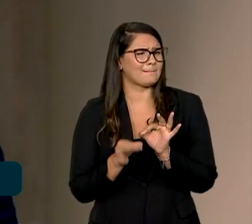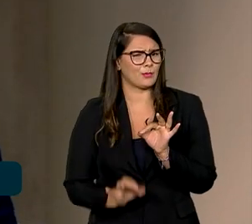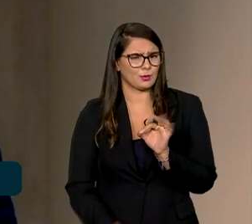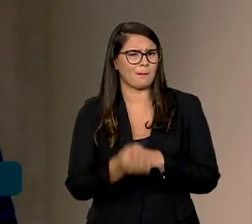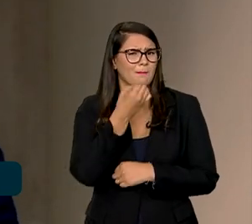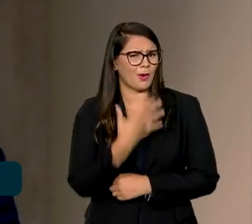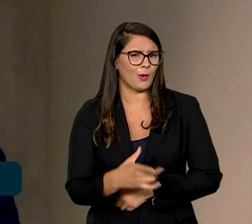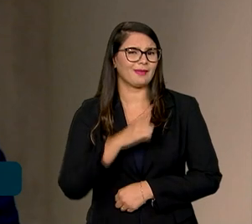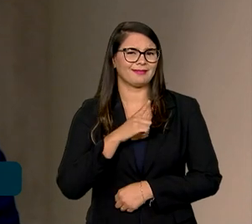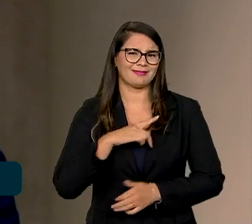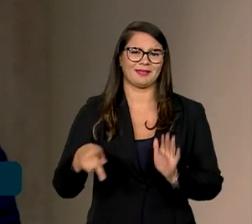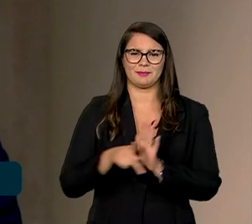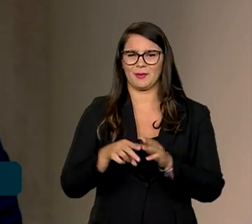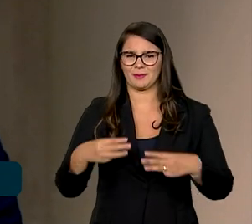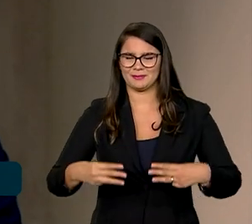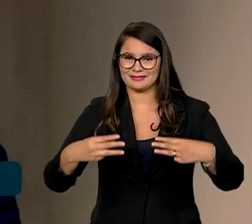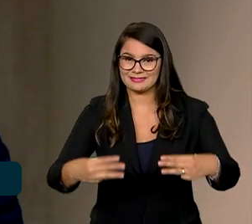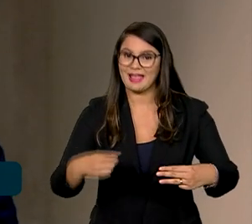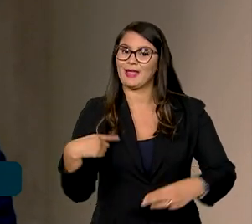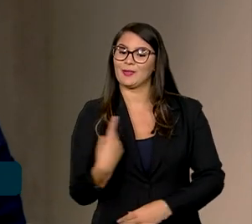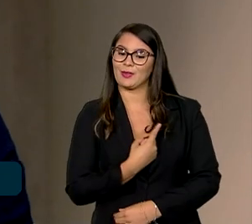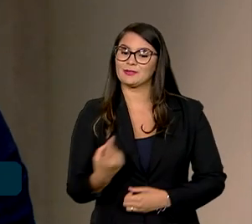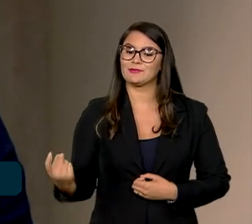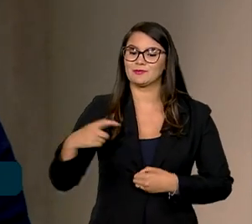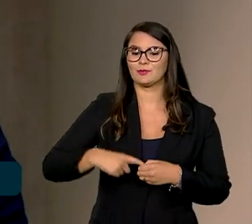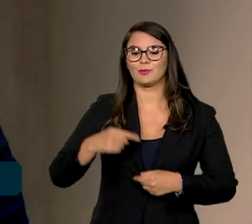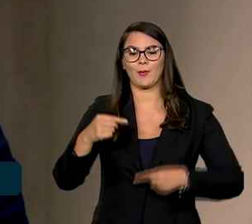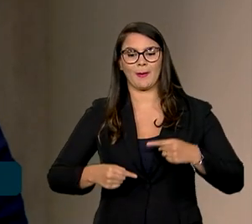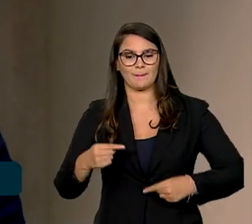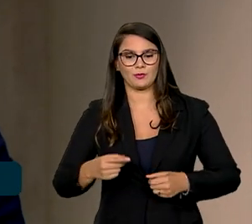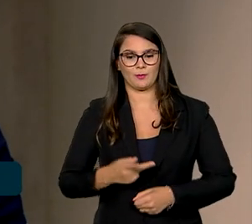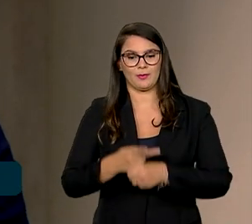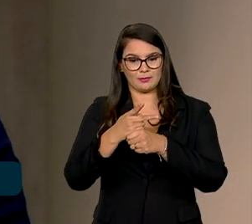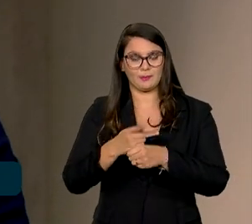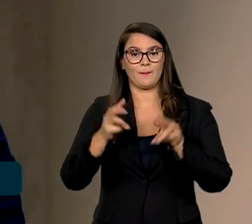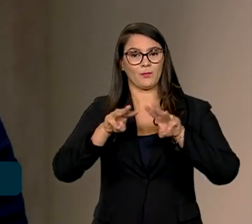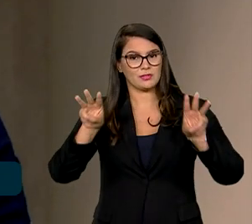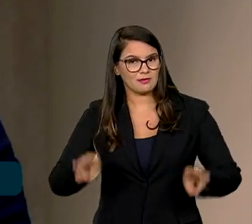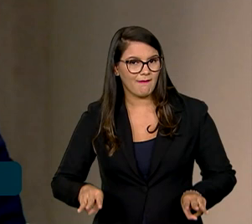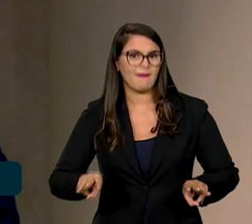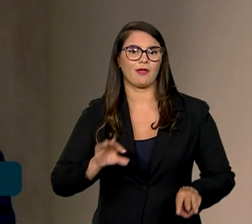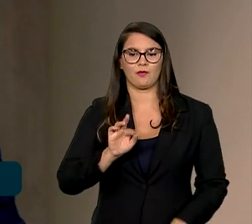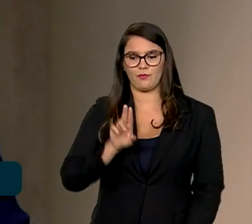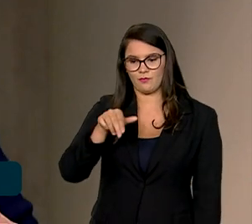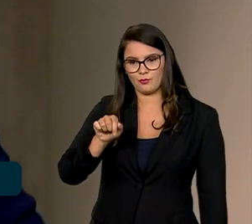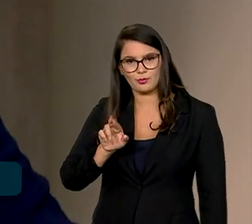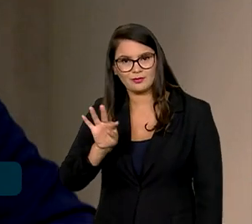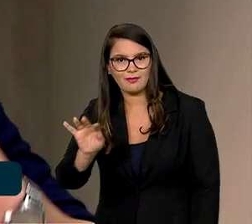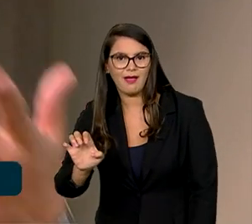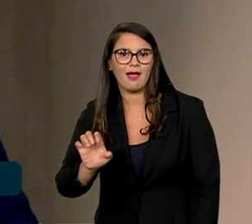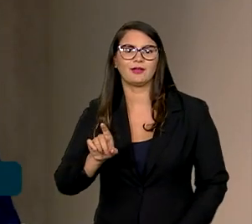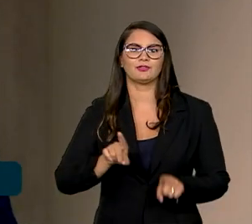também do Ministério. A gente retomou a política de patrimônio, a política de museus, a política da Funarte, a Fundação Cultural